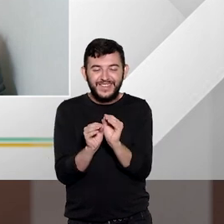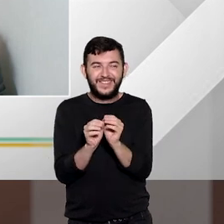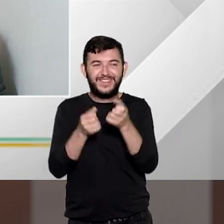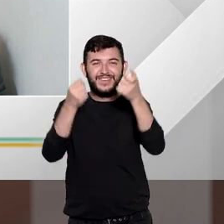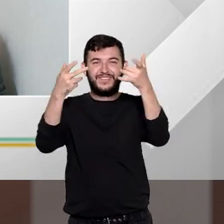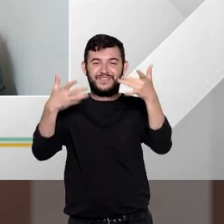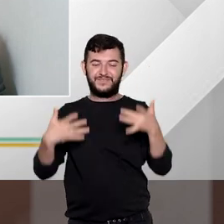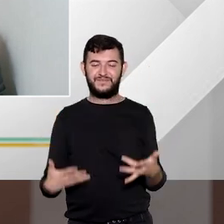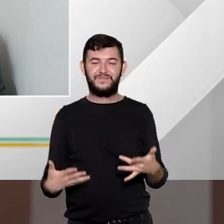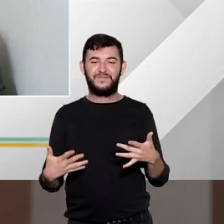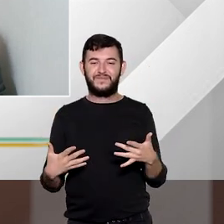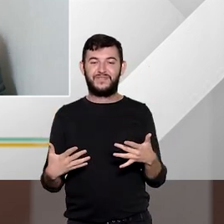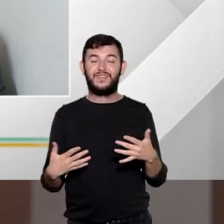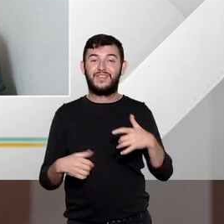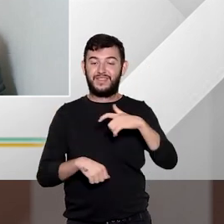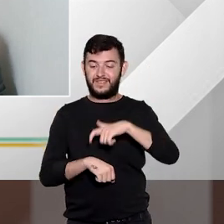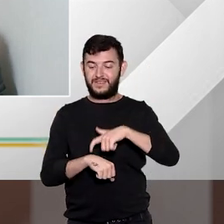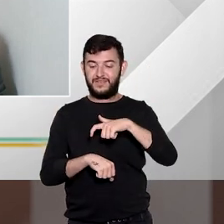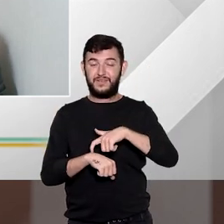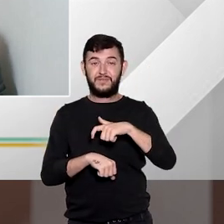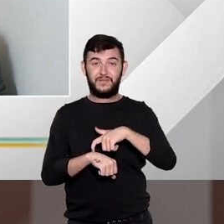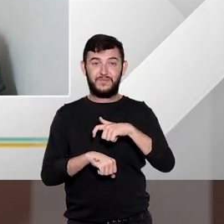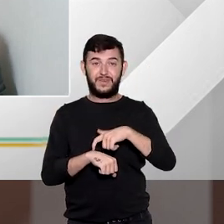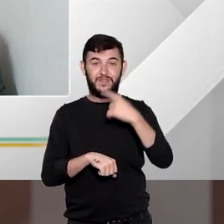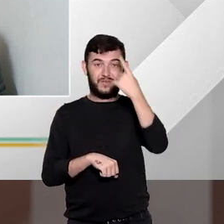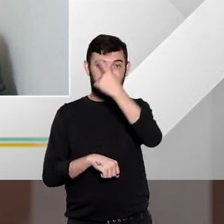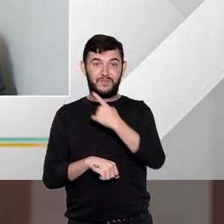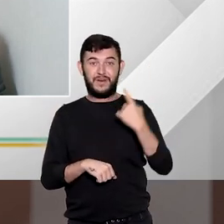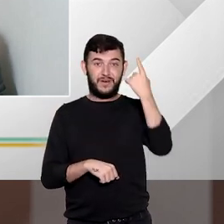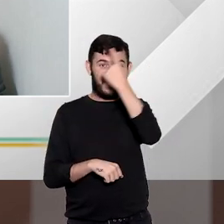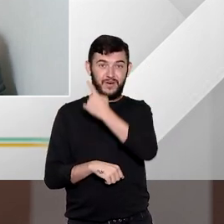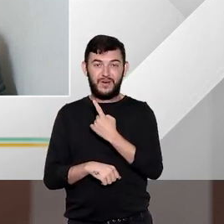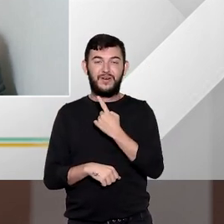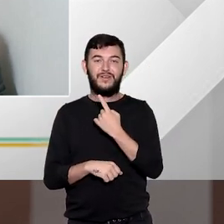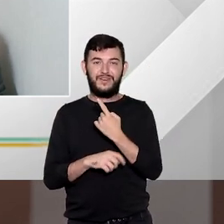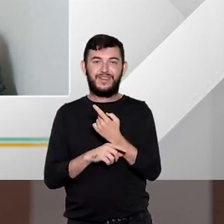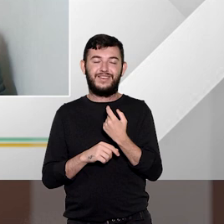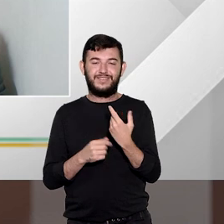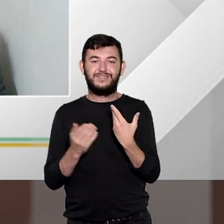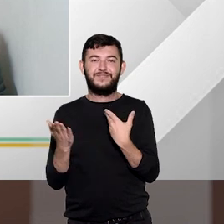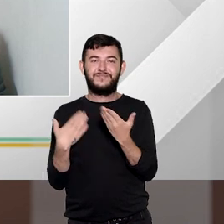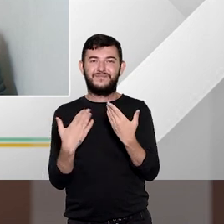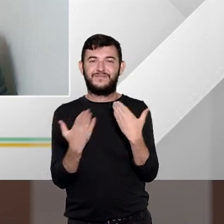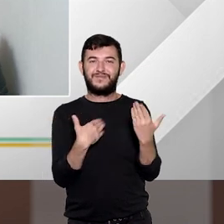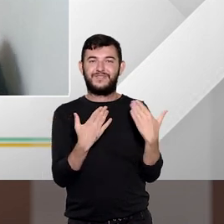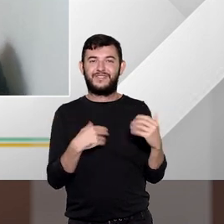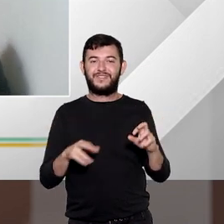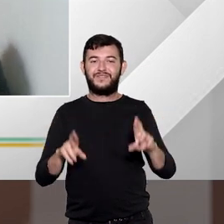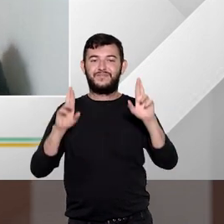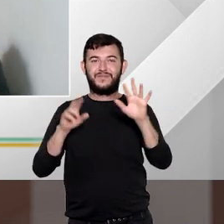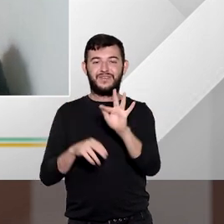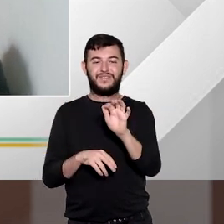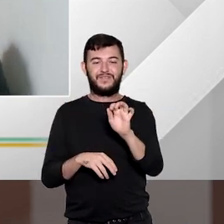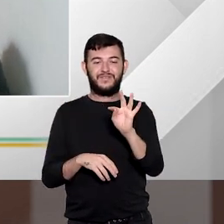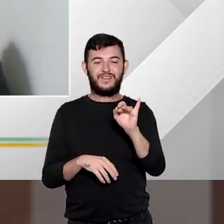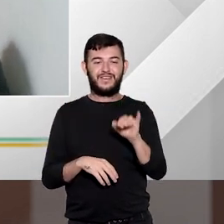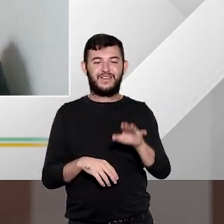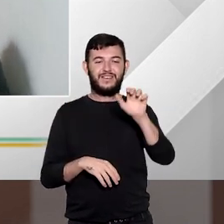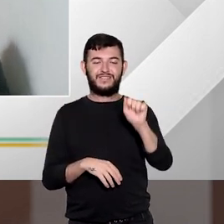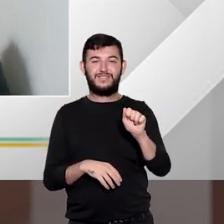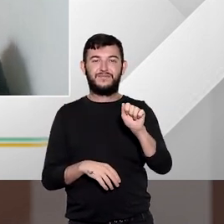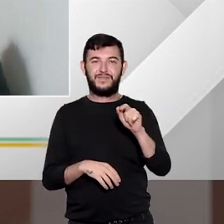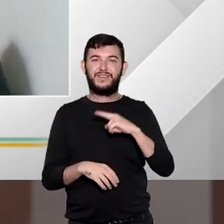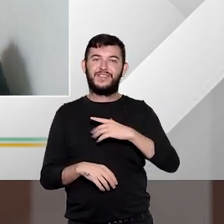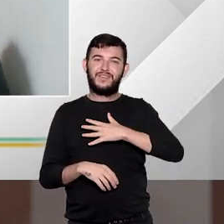sintetizar nesta hora e hora e pouco de podcast espero que você Fátima esteja cheito espero que